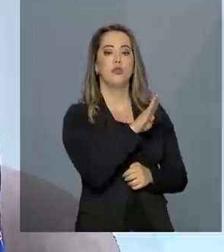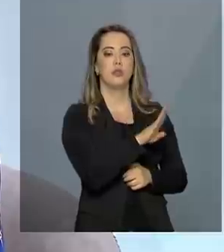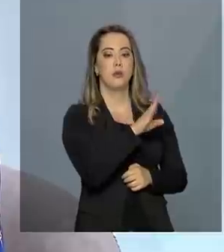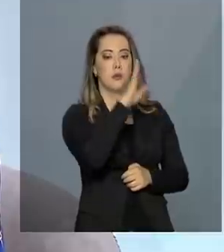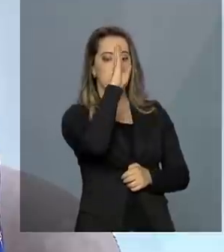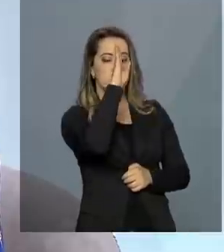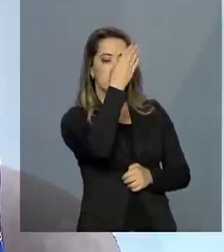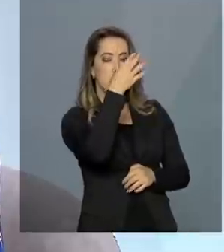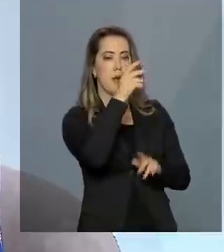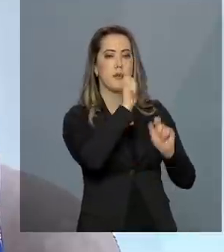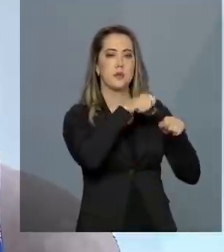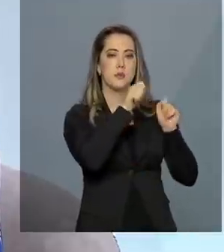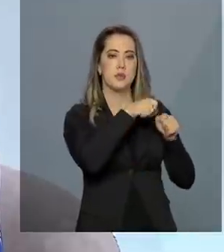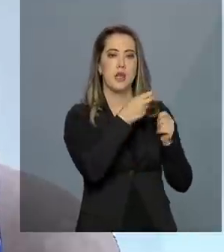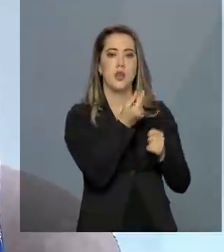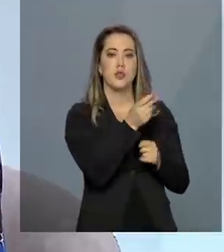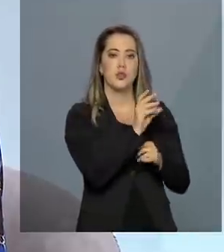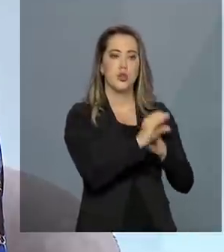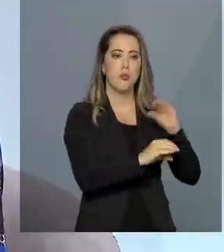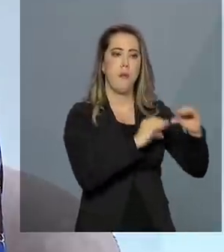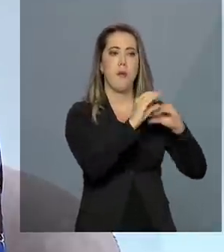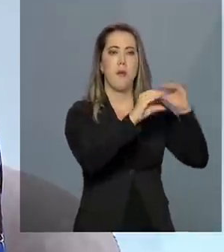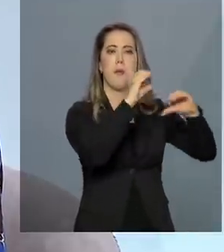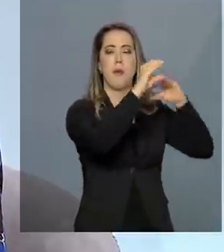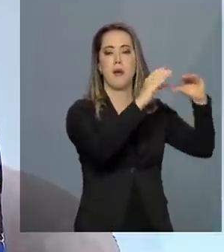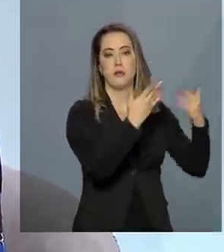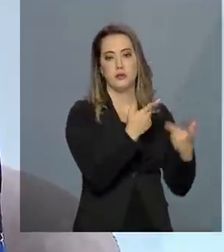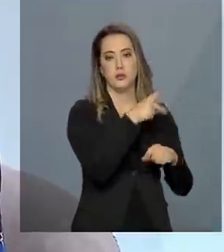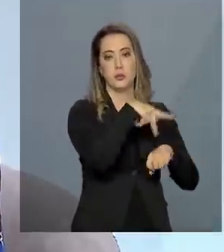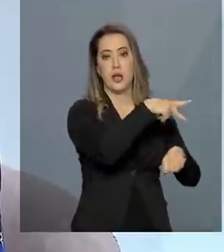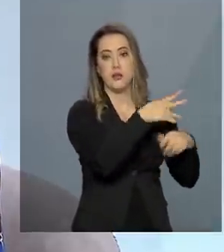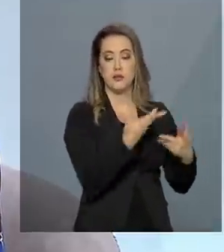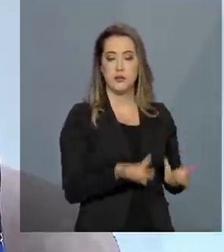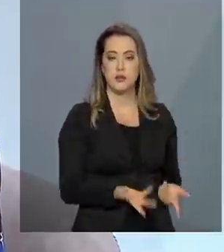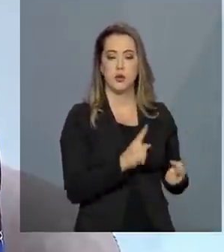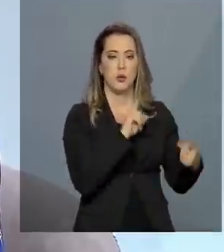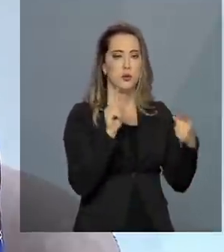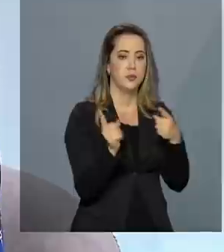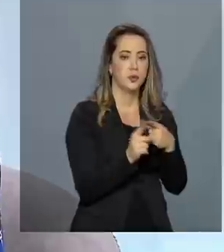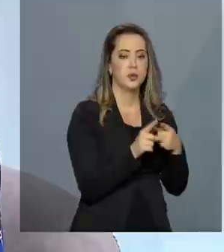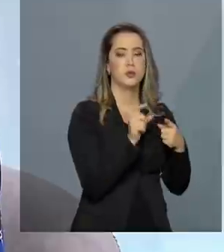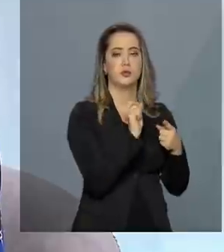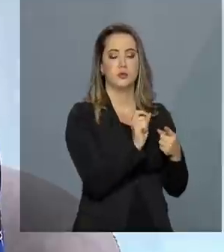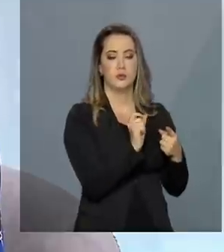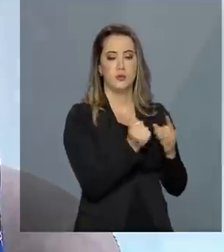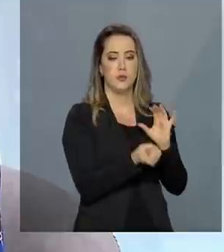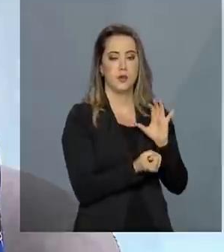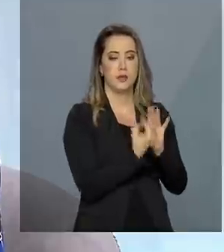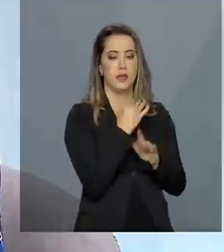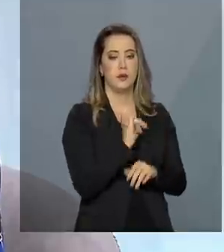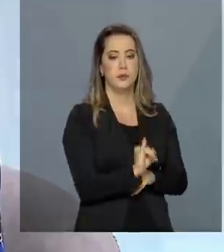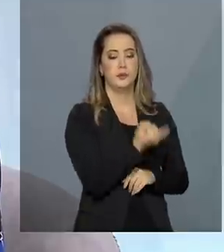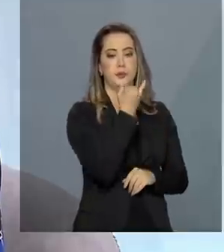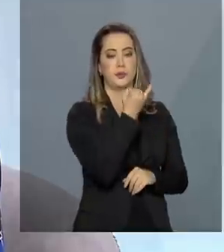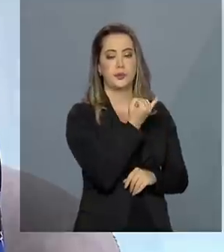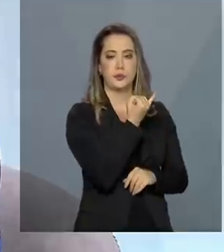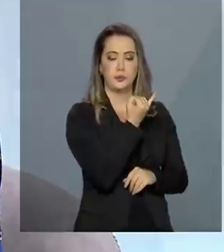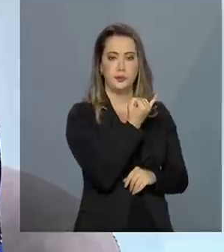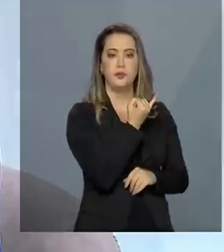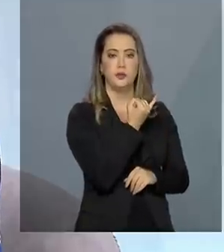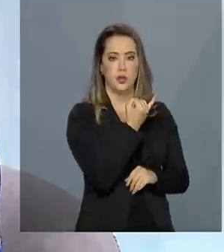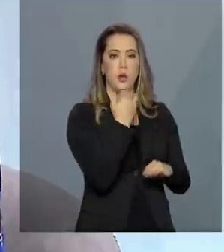redistribuição de recursos no país. Então, ele tem como objetivo gerar oportunidades